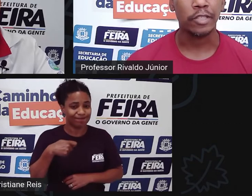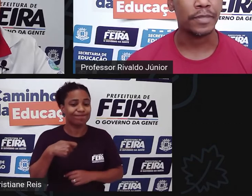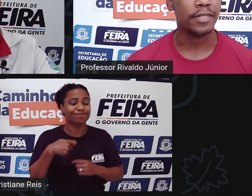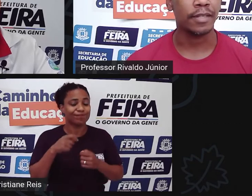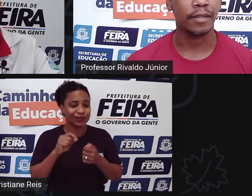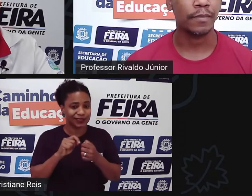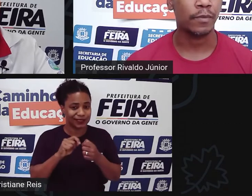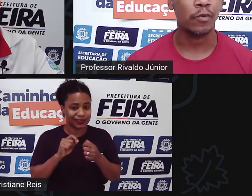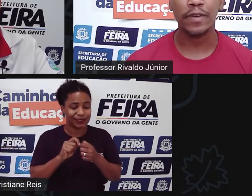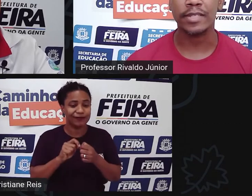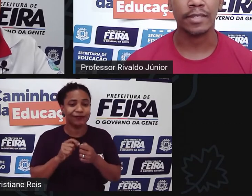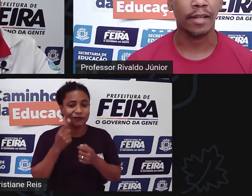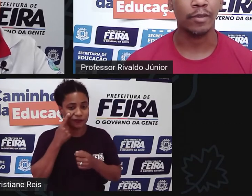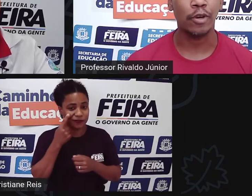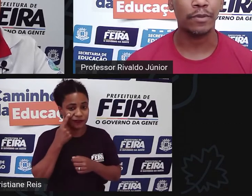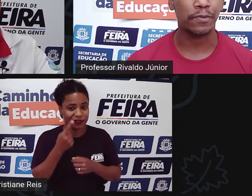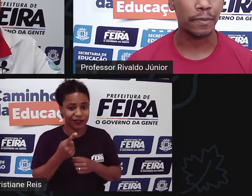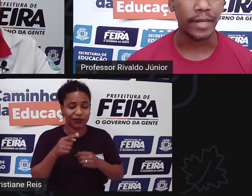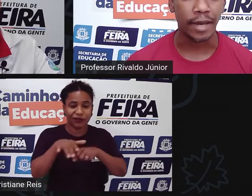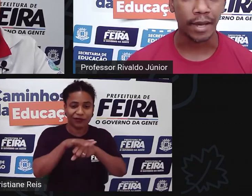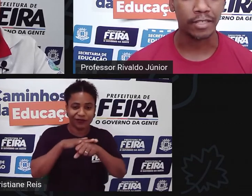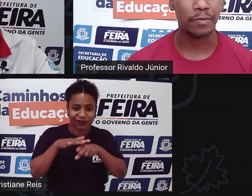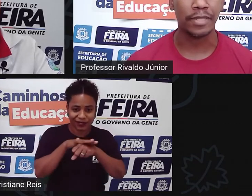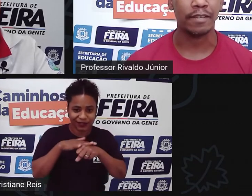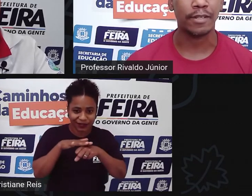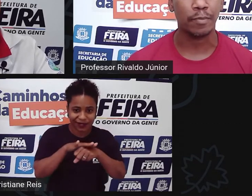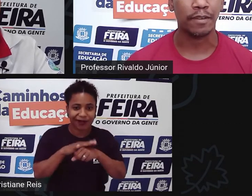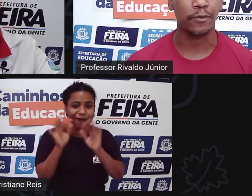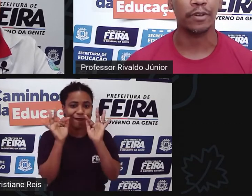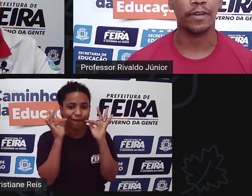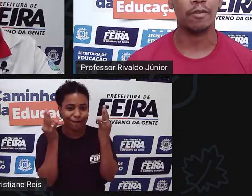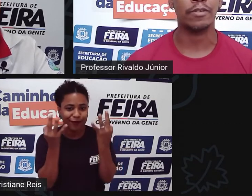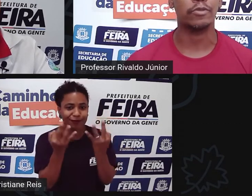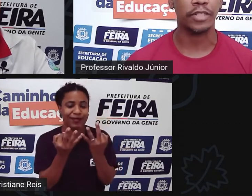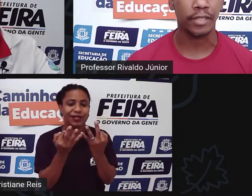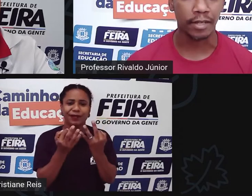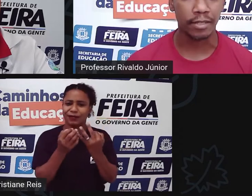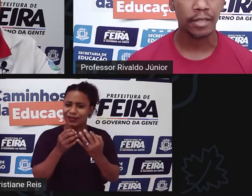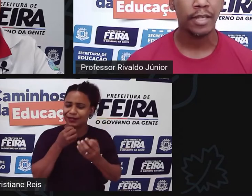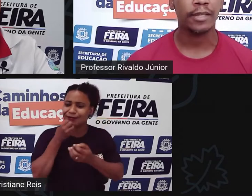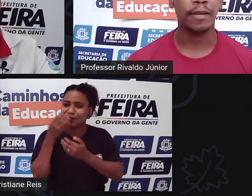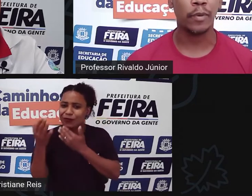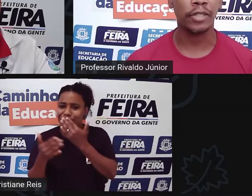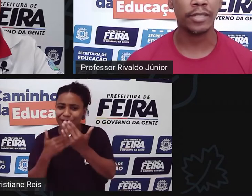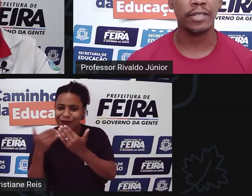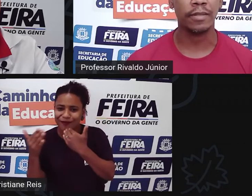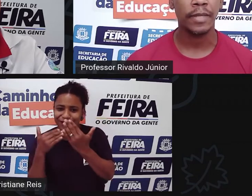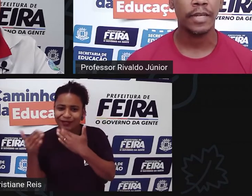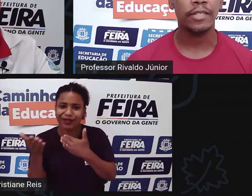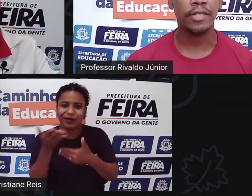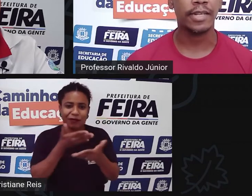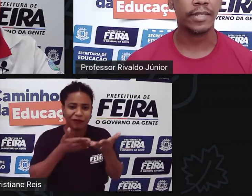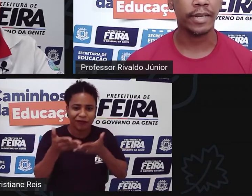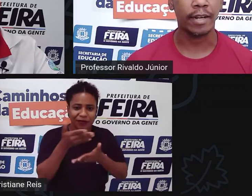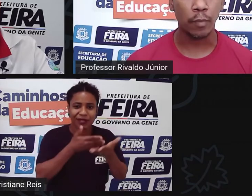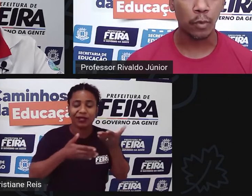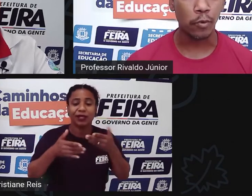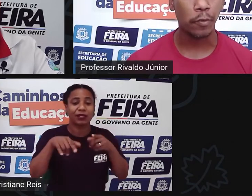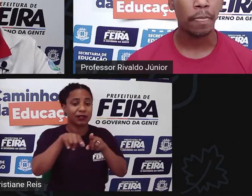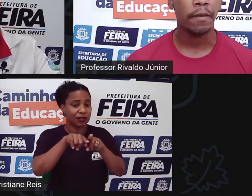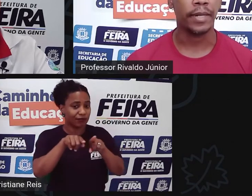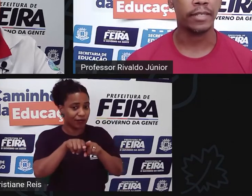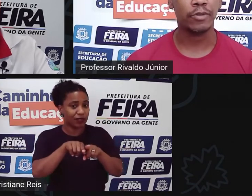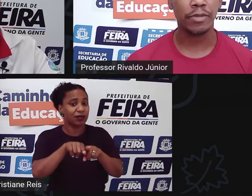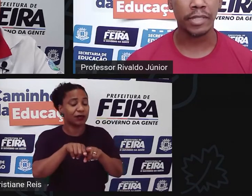a gente precisa conversar no âmbito familiar a gente precisa levar isso para fora falar com as autoridades da importância de desacelerar um